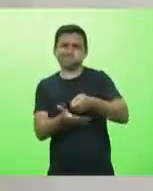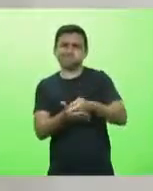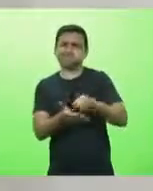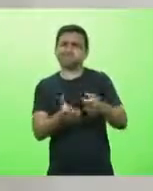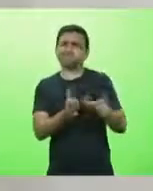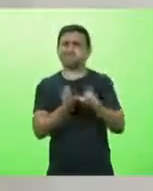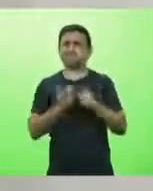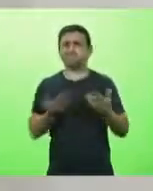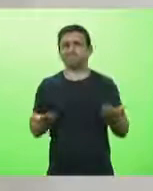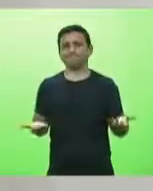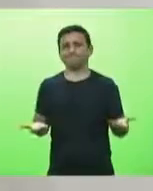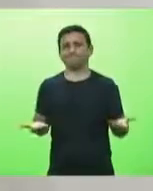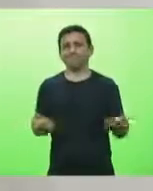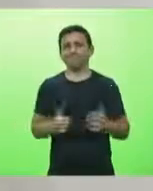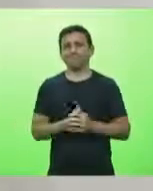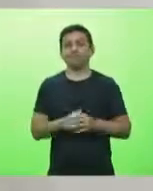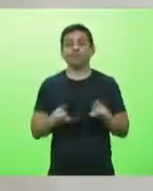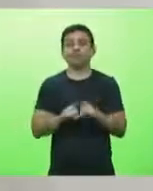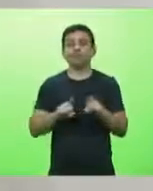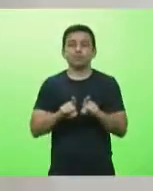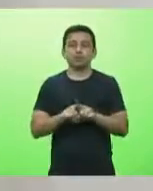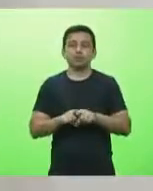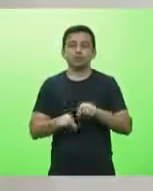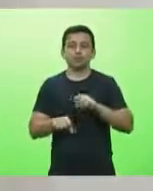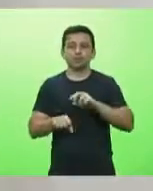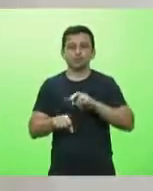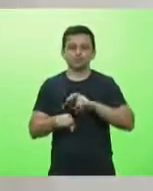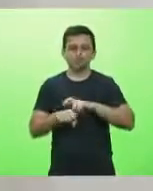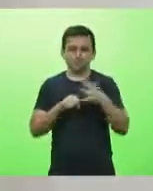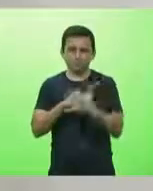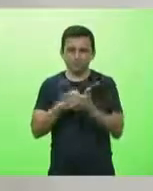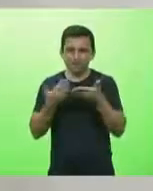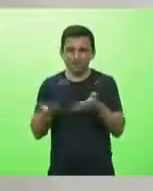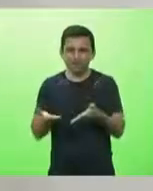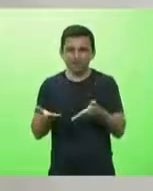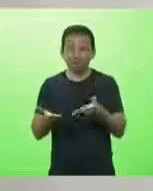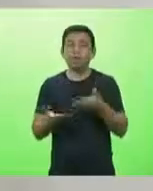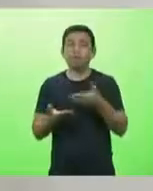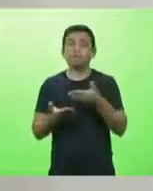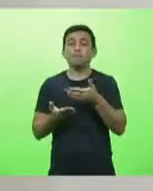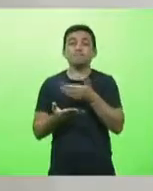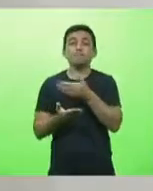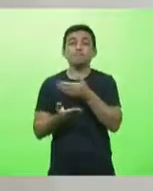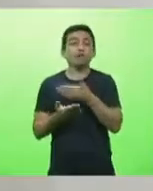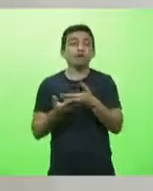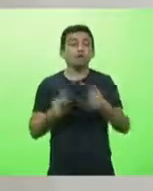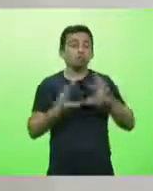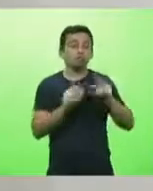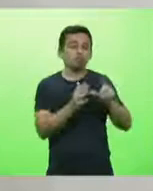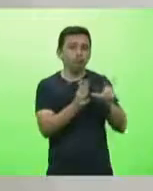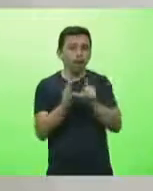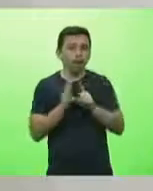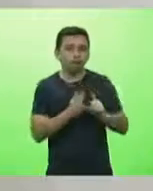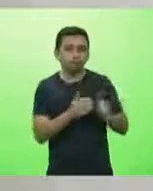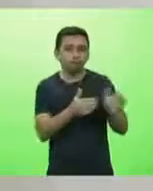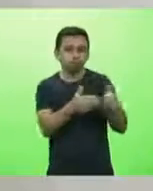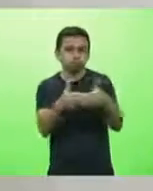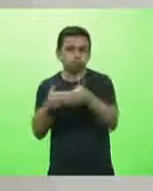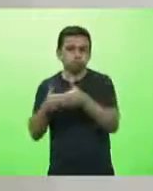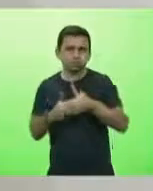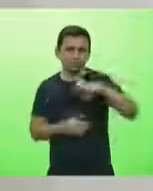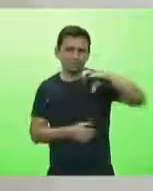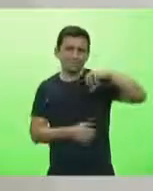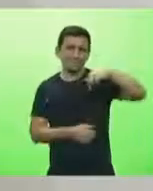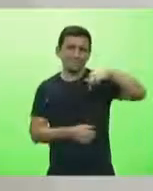lockdown. Covid-19 faz comércio varejista perder 75 mil lojas em 2020. Então, só no ano